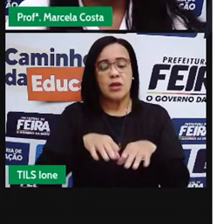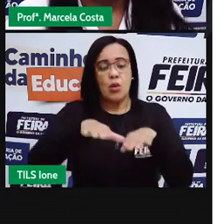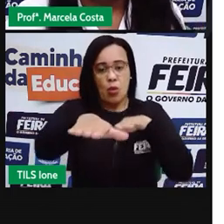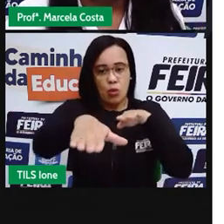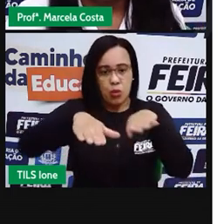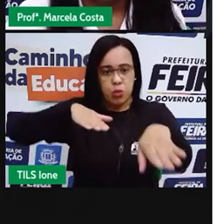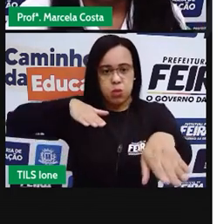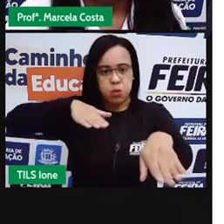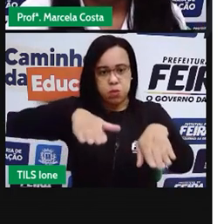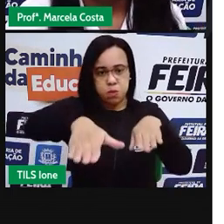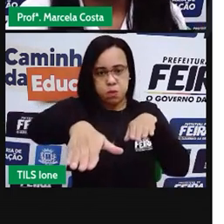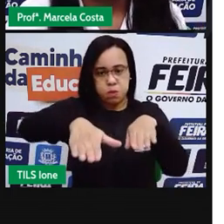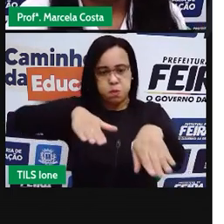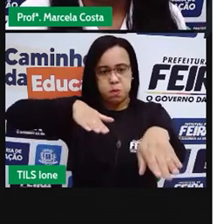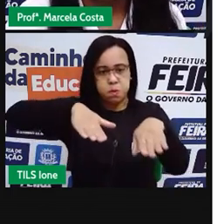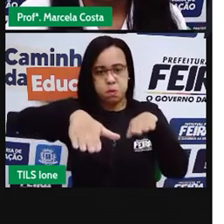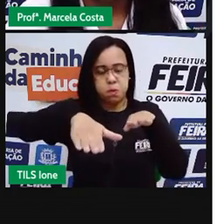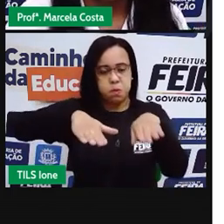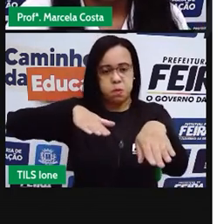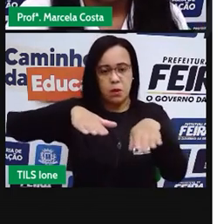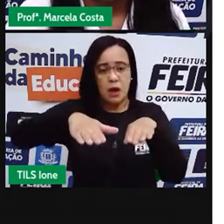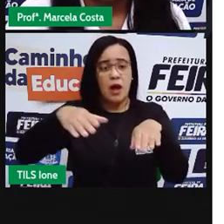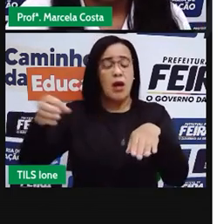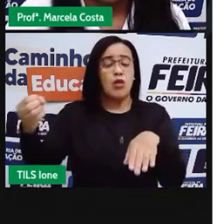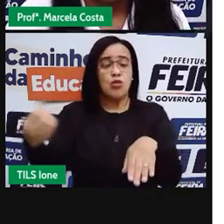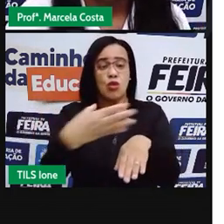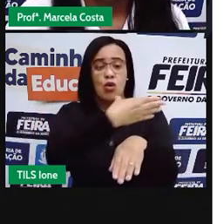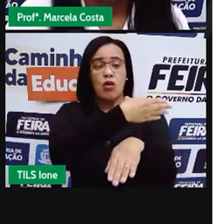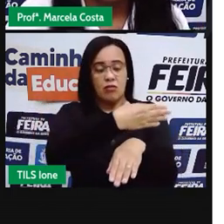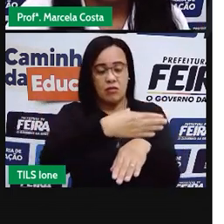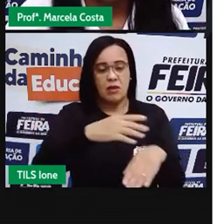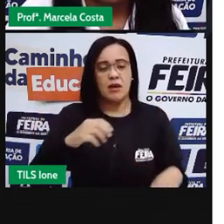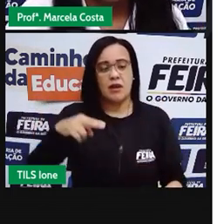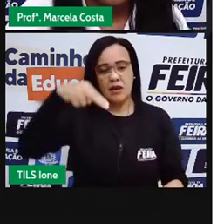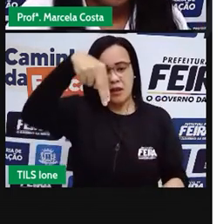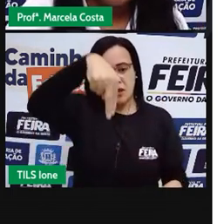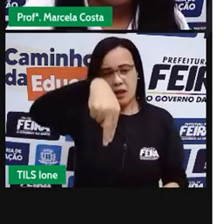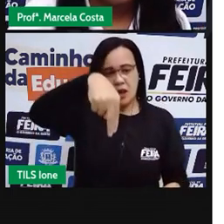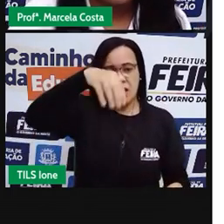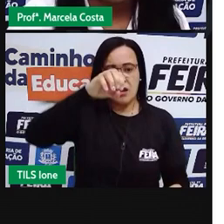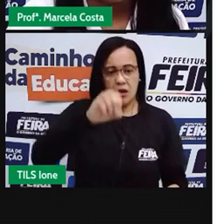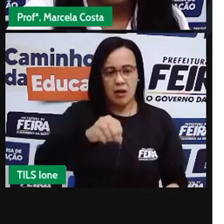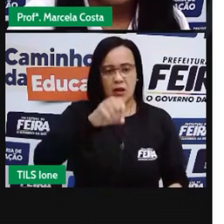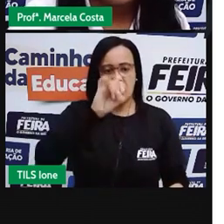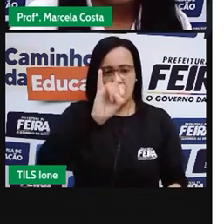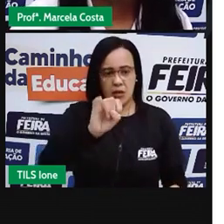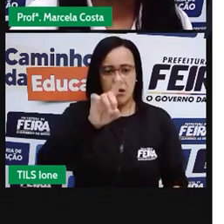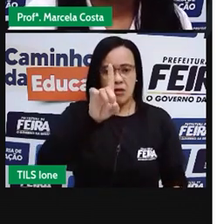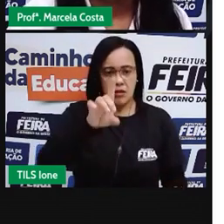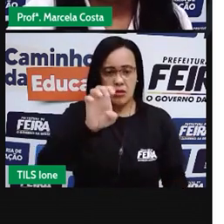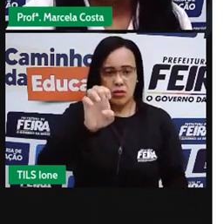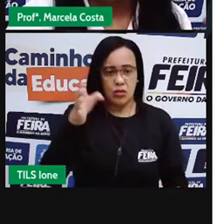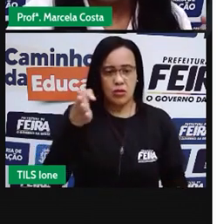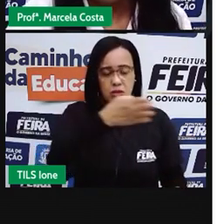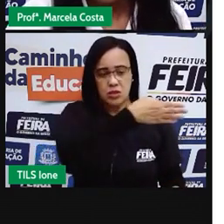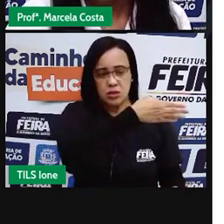avenida mais recente, que é um prolongamento da avenida